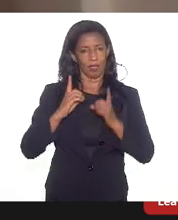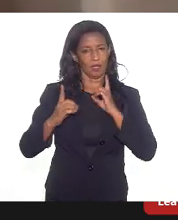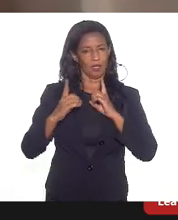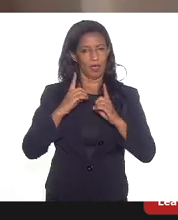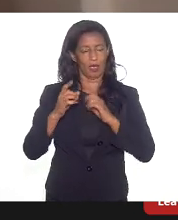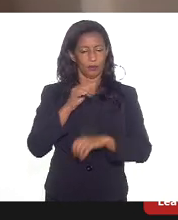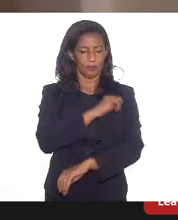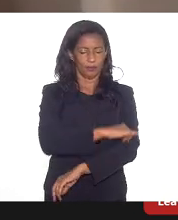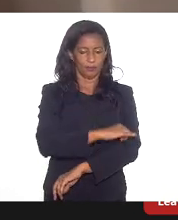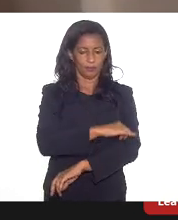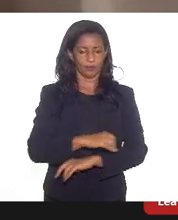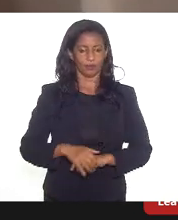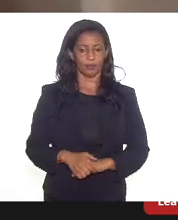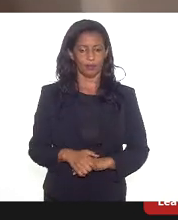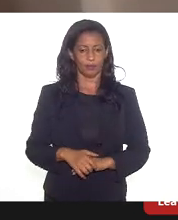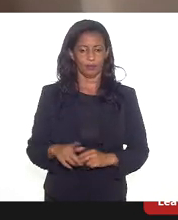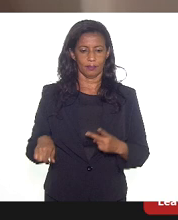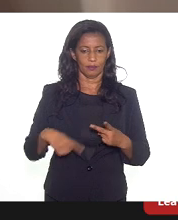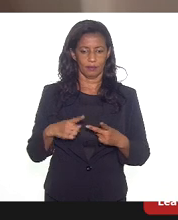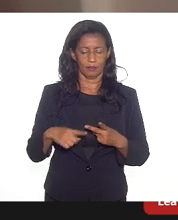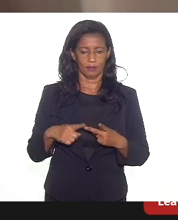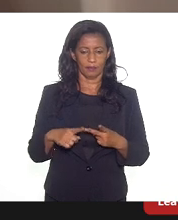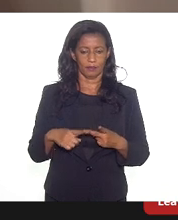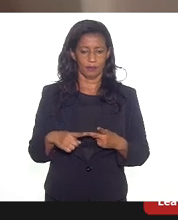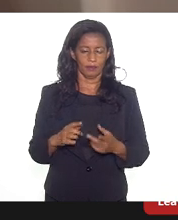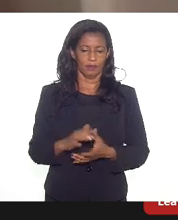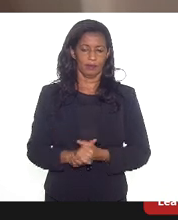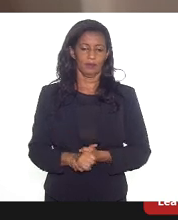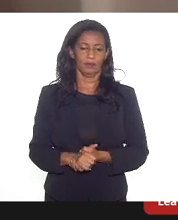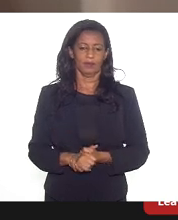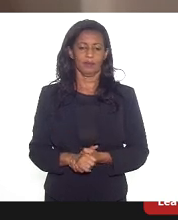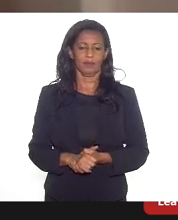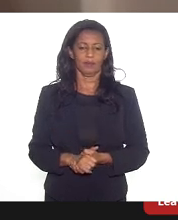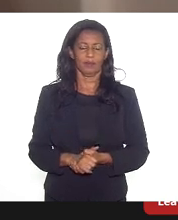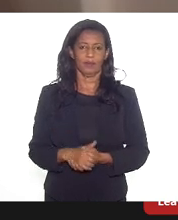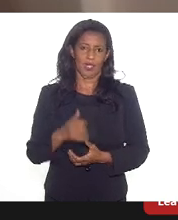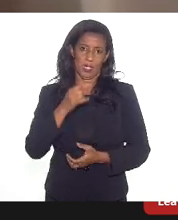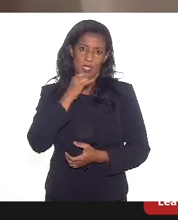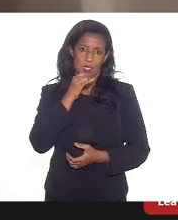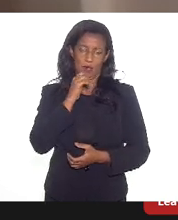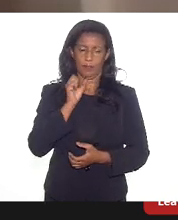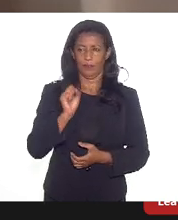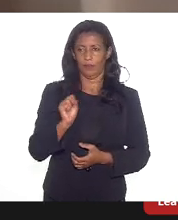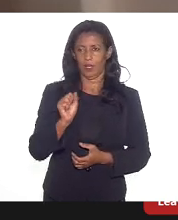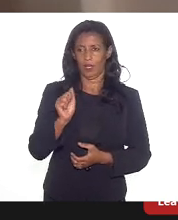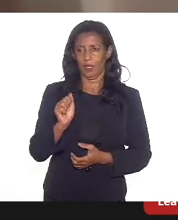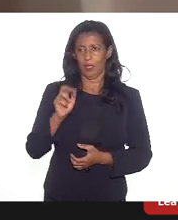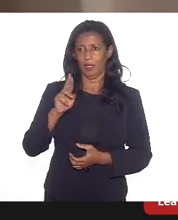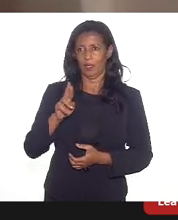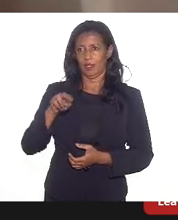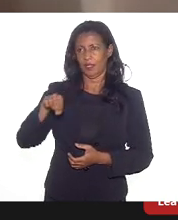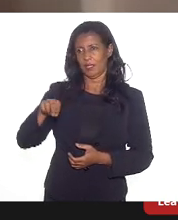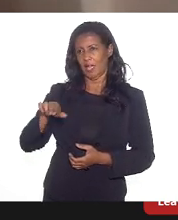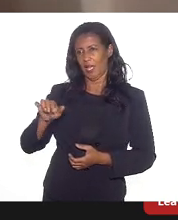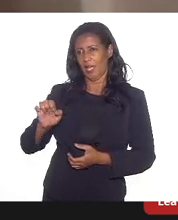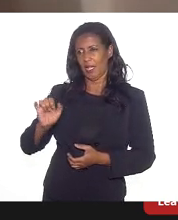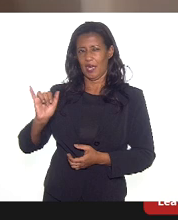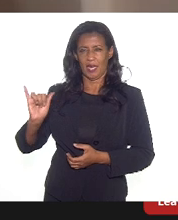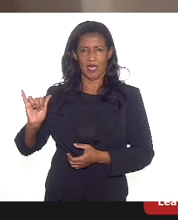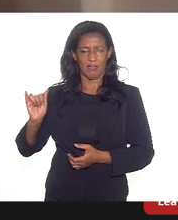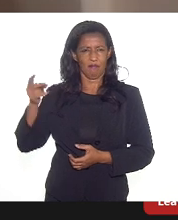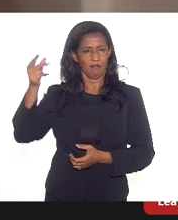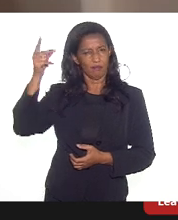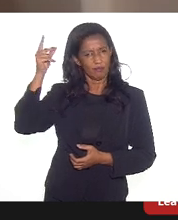gente tem que olhar isso. Segundo, que é uma questão de lobby mesmo, por exemplo, o Sarney, quando houve a definição última